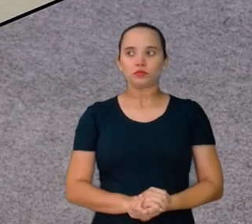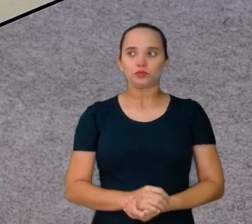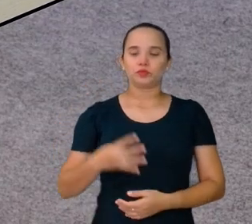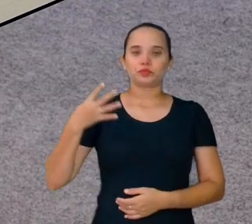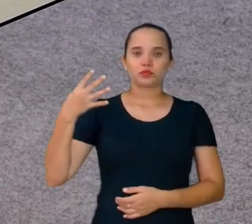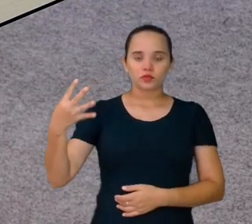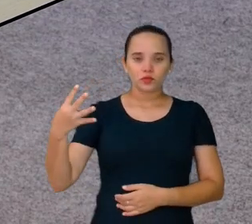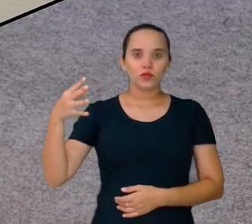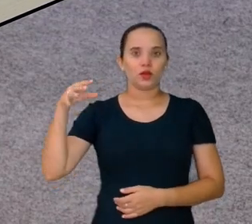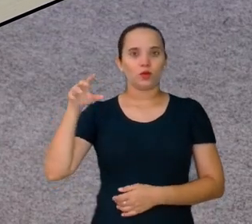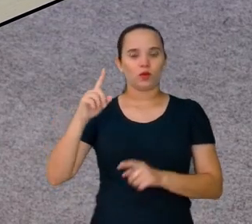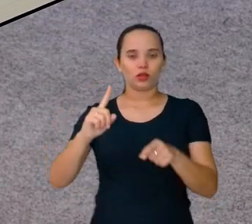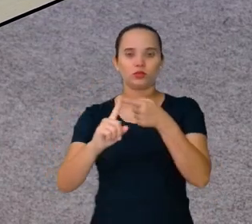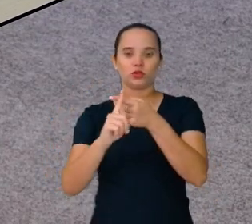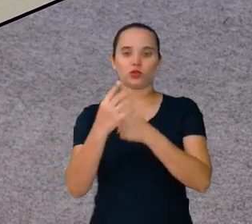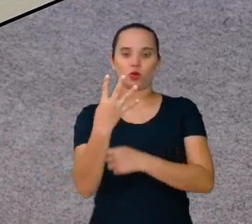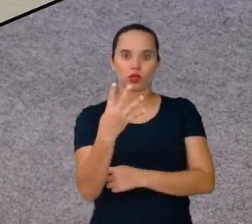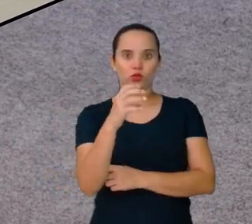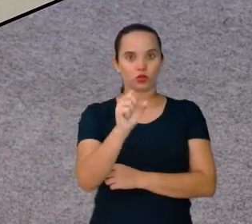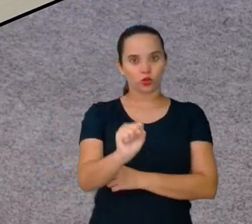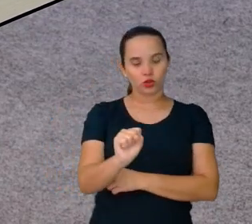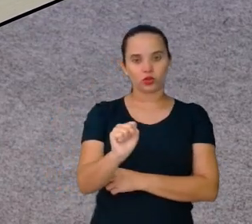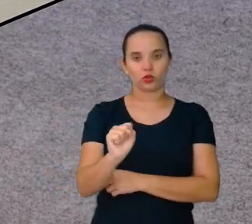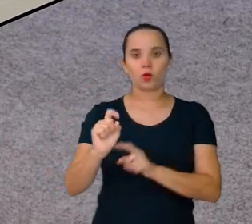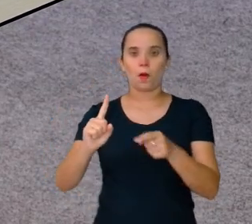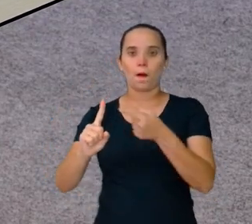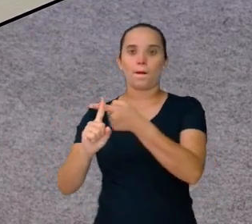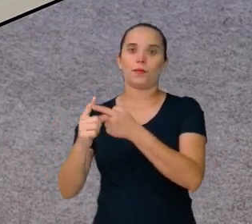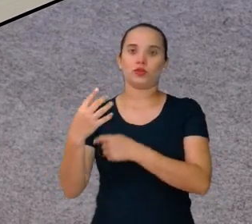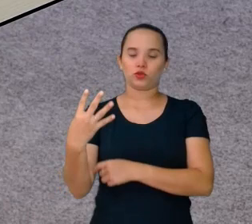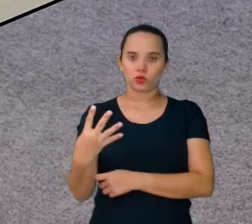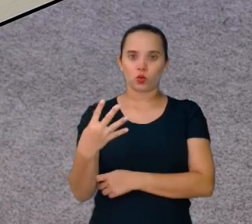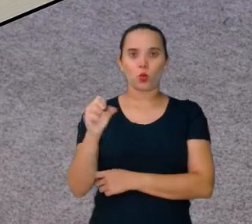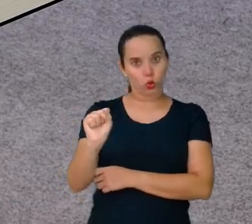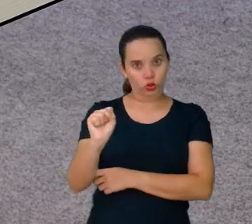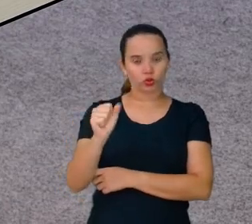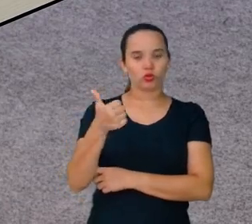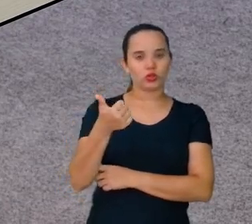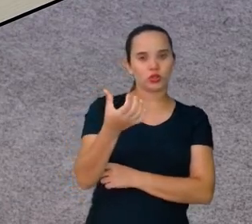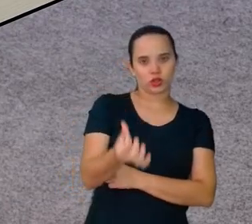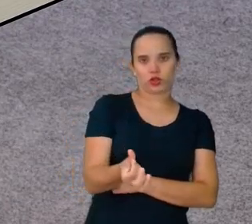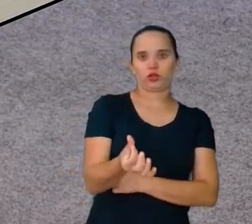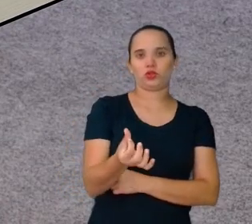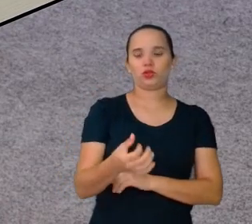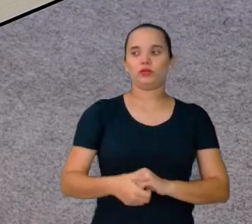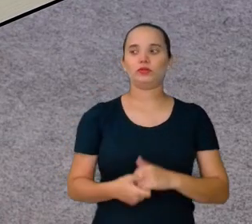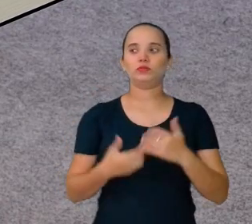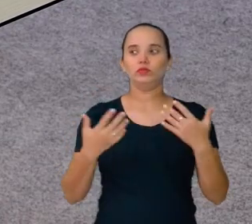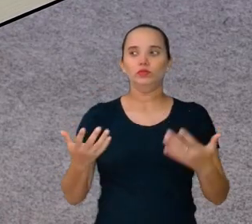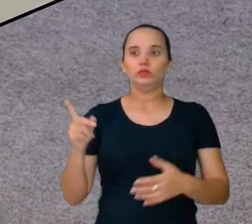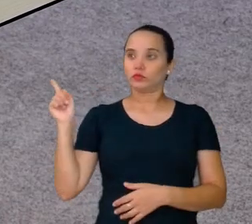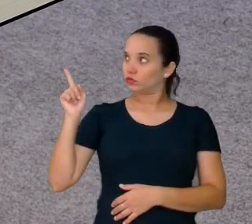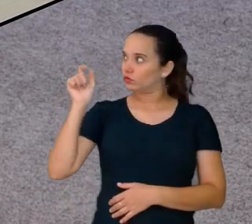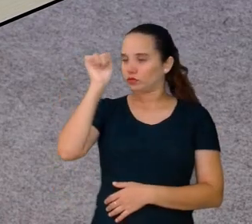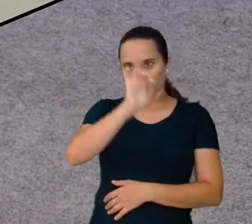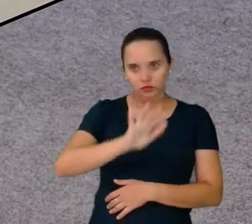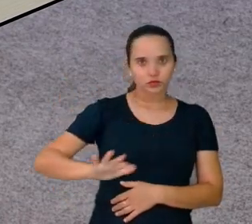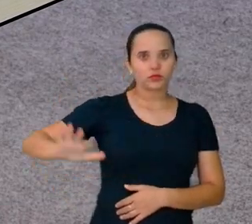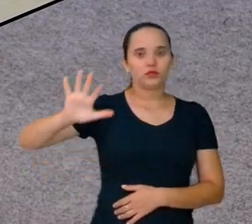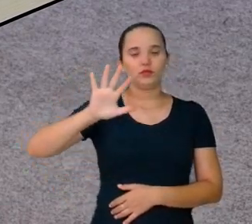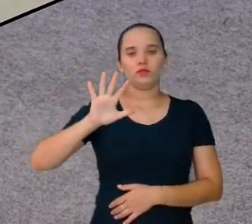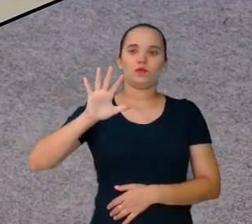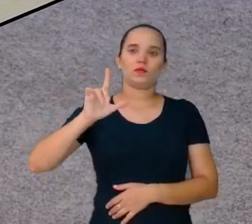4, 4, 8. Se eu tenho 8 aqui, mais 8 dá 16. Então, esta área do